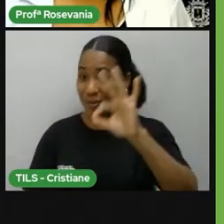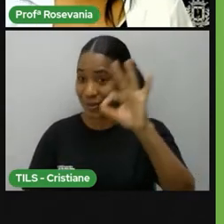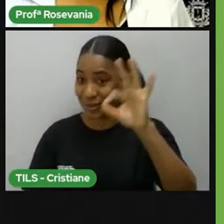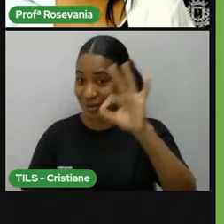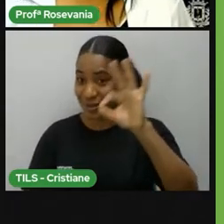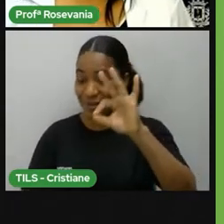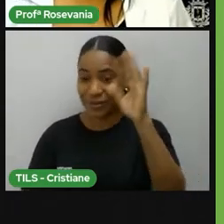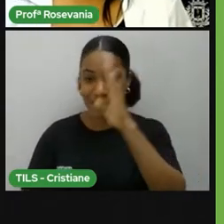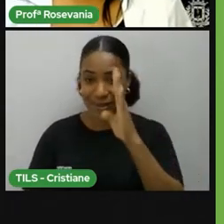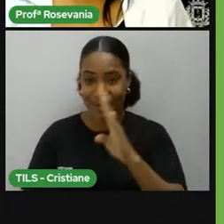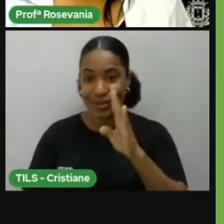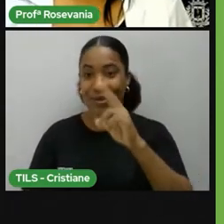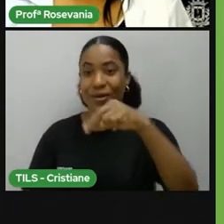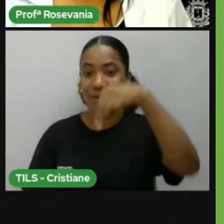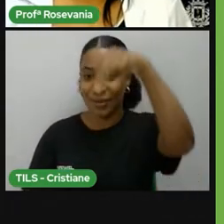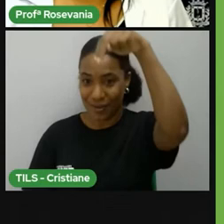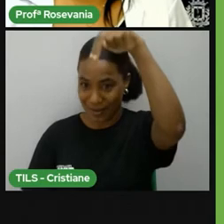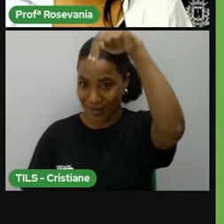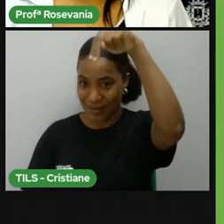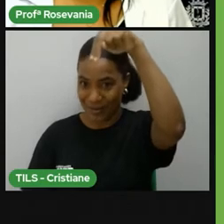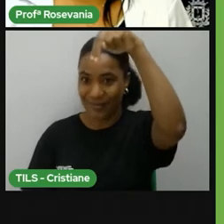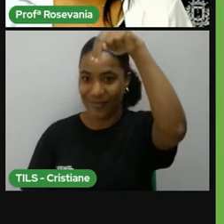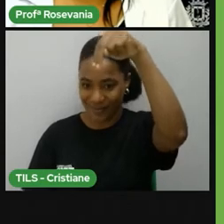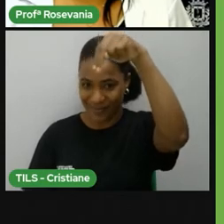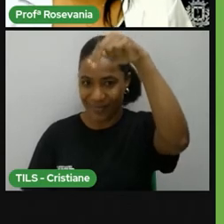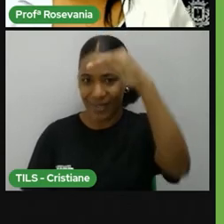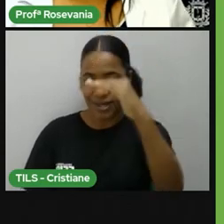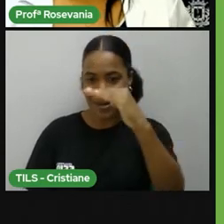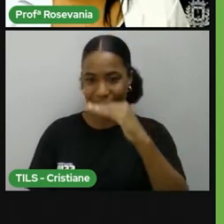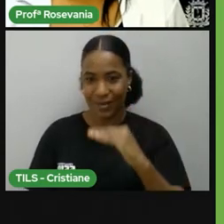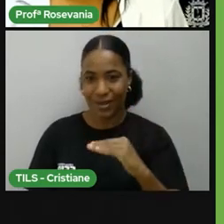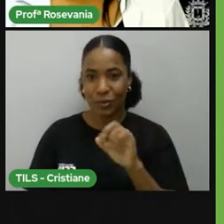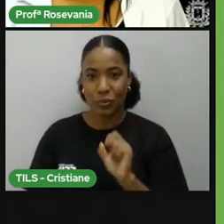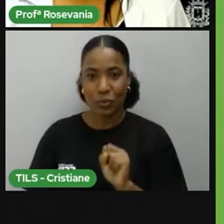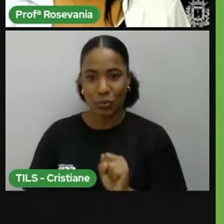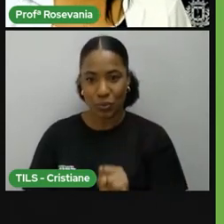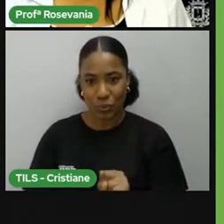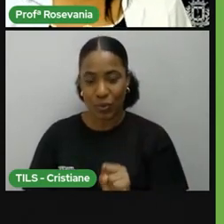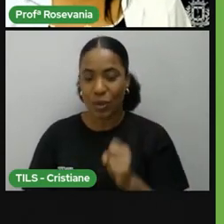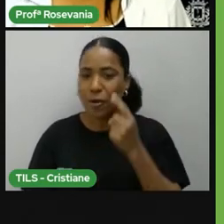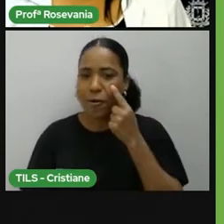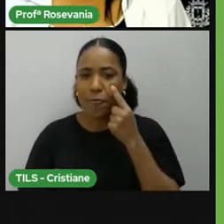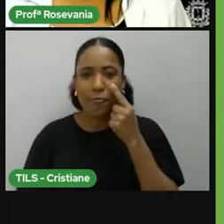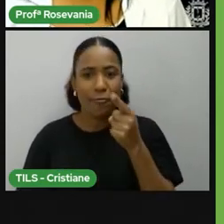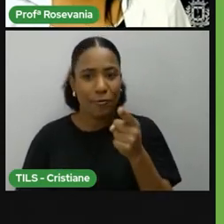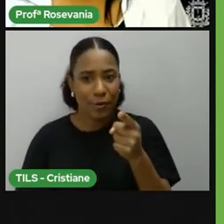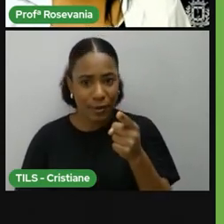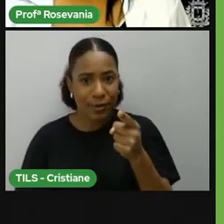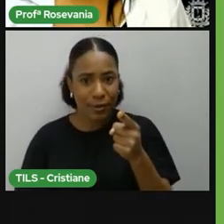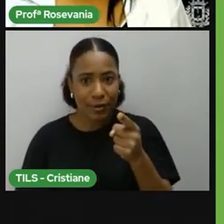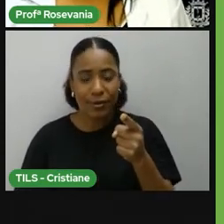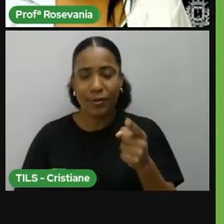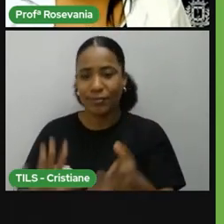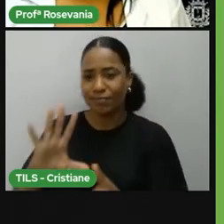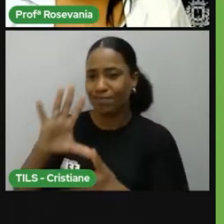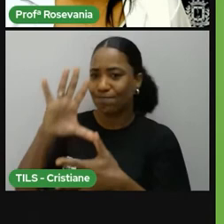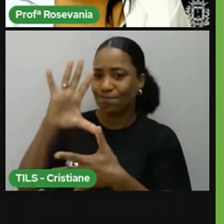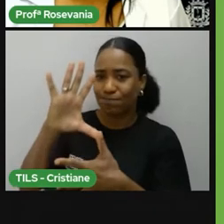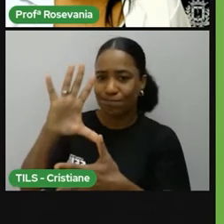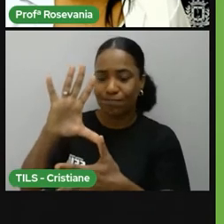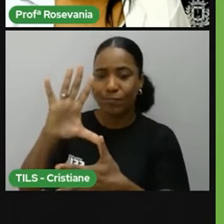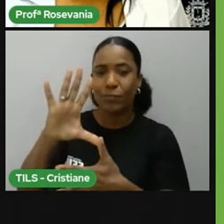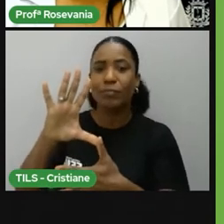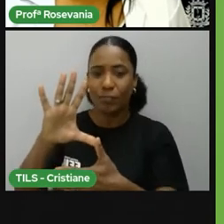Aqui, eu coloquei esse ponto turístico do Macapá e é considerado o marco